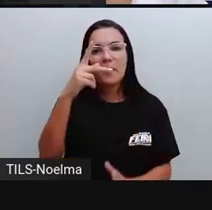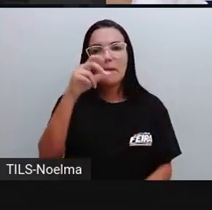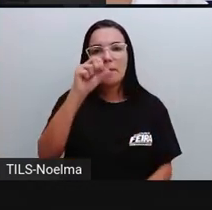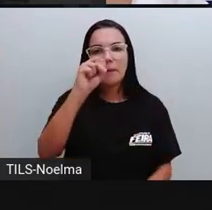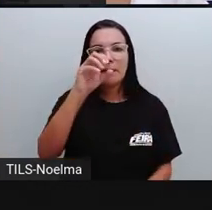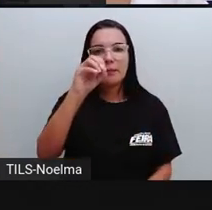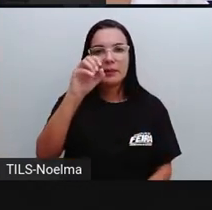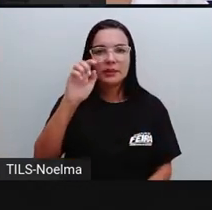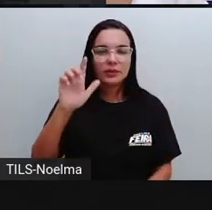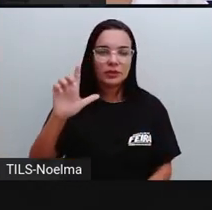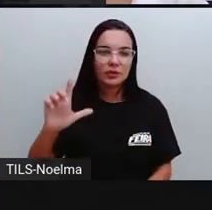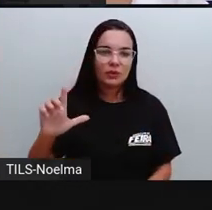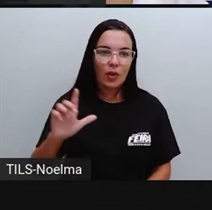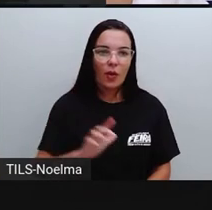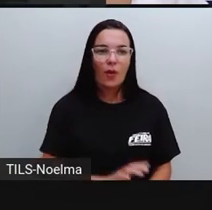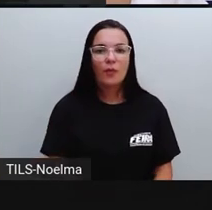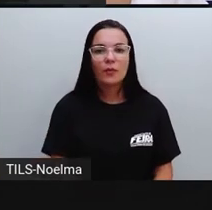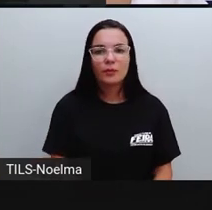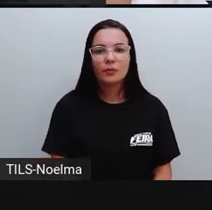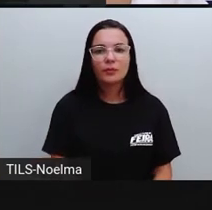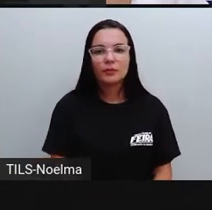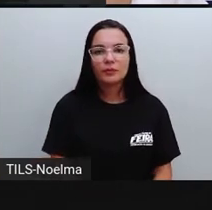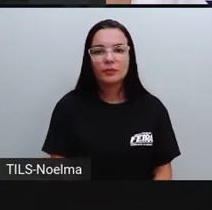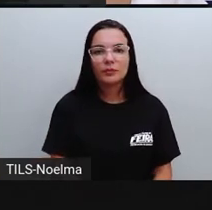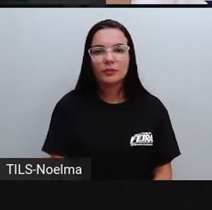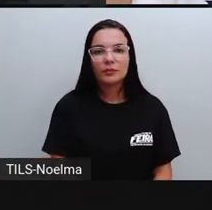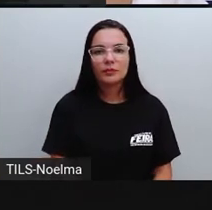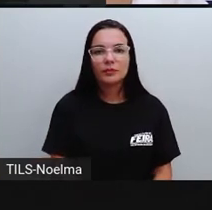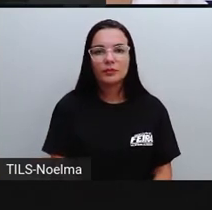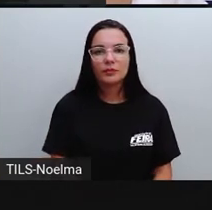Partido PSOL, tá bom?